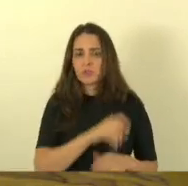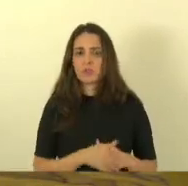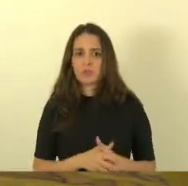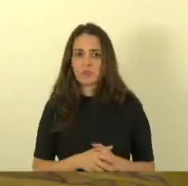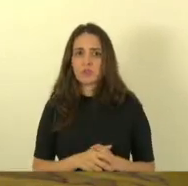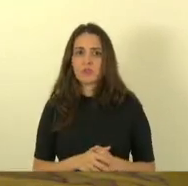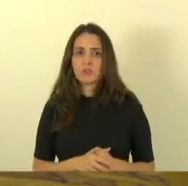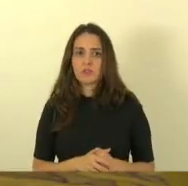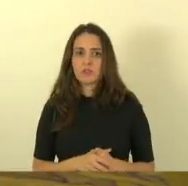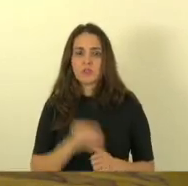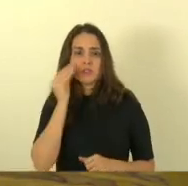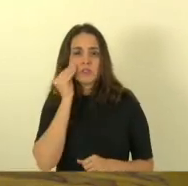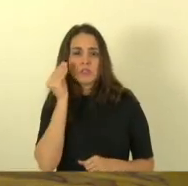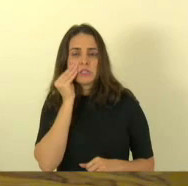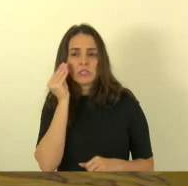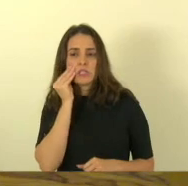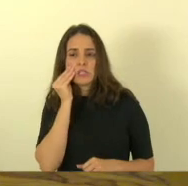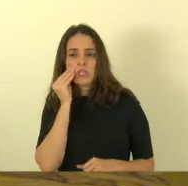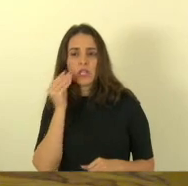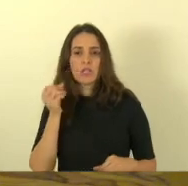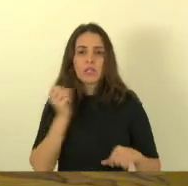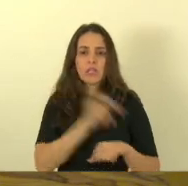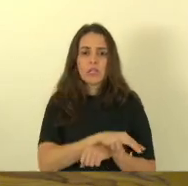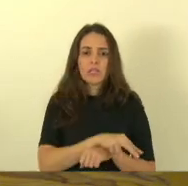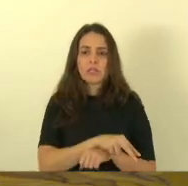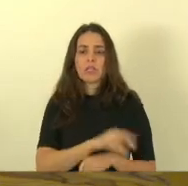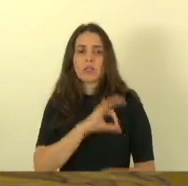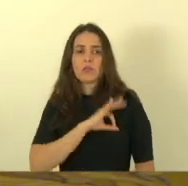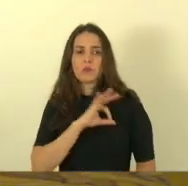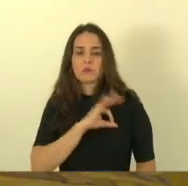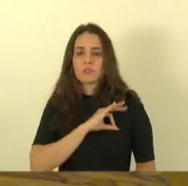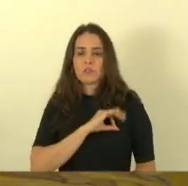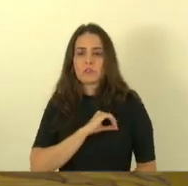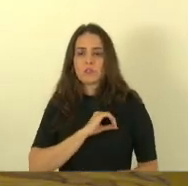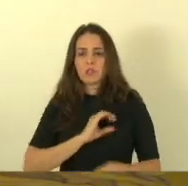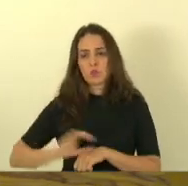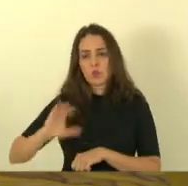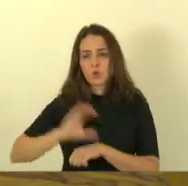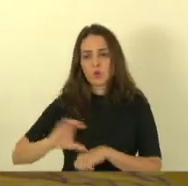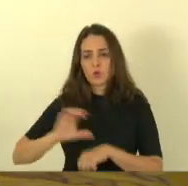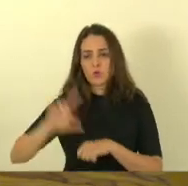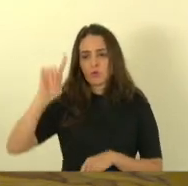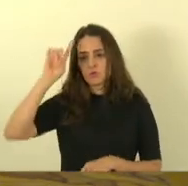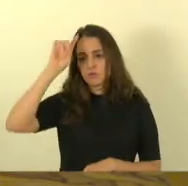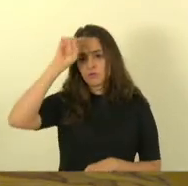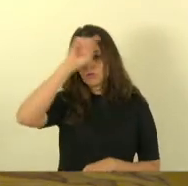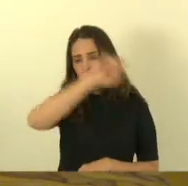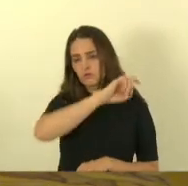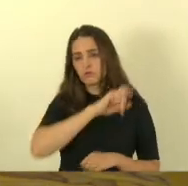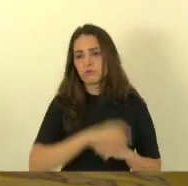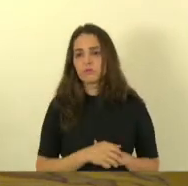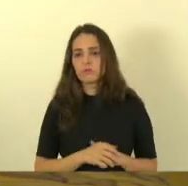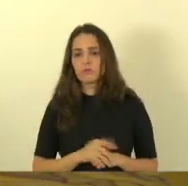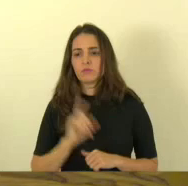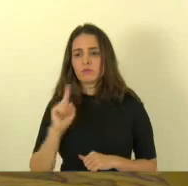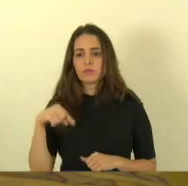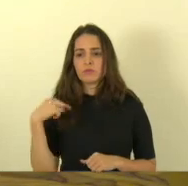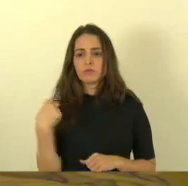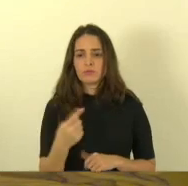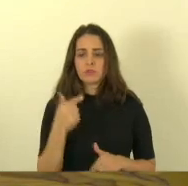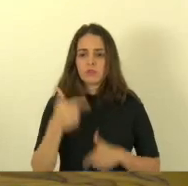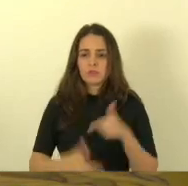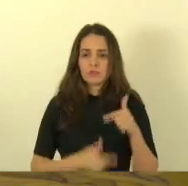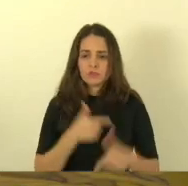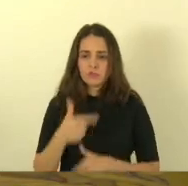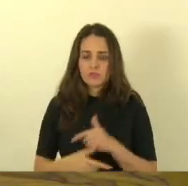para tentar ir para a academia, fazer um curso dificílimo e depois trabalhar no